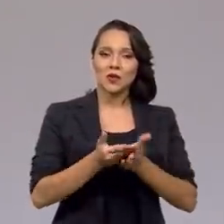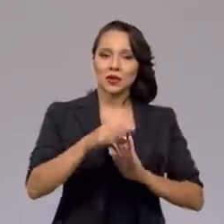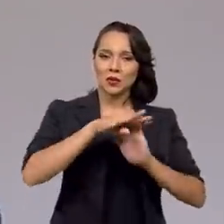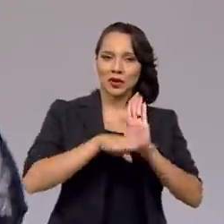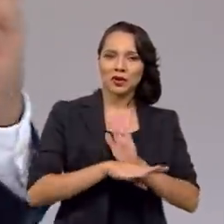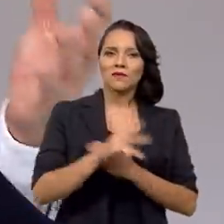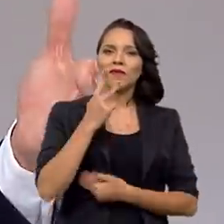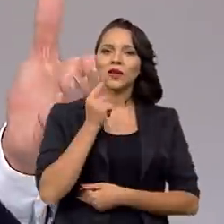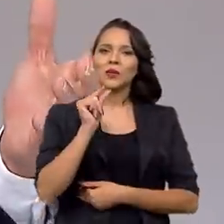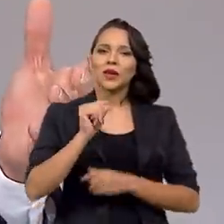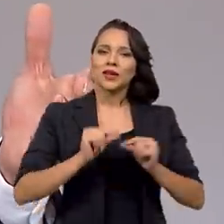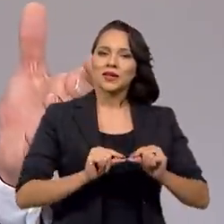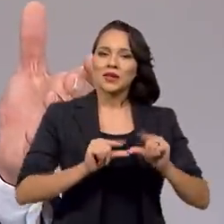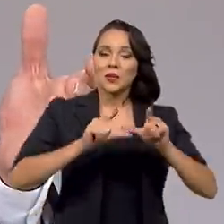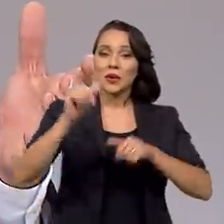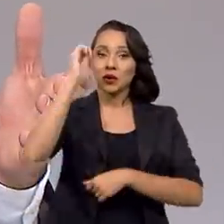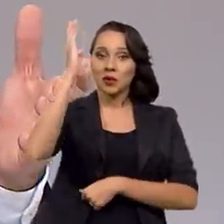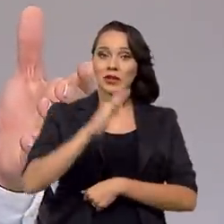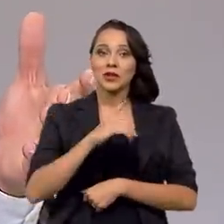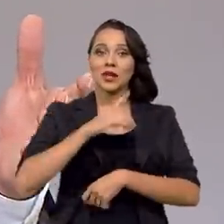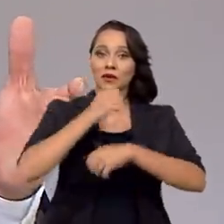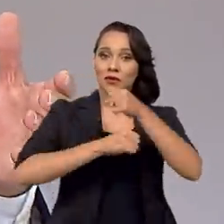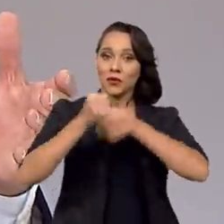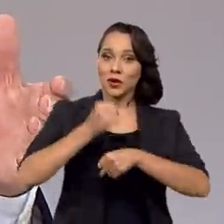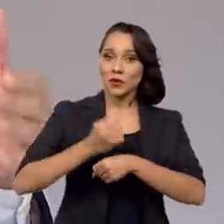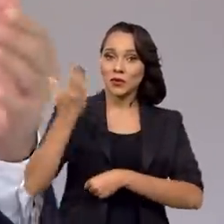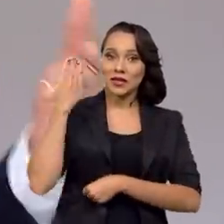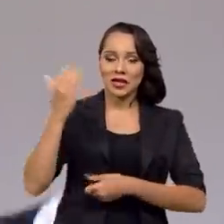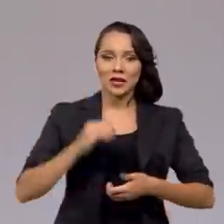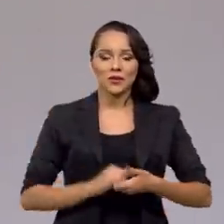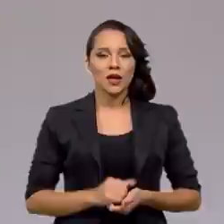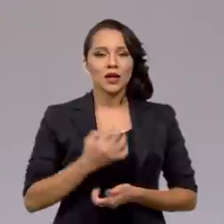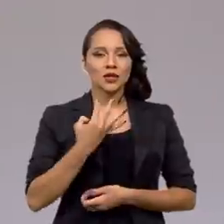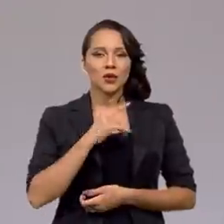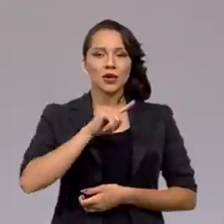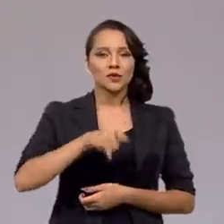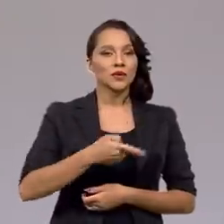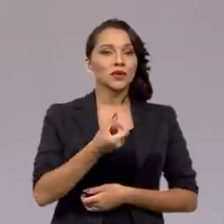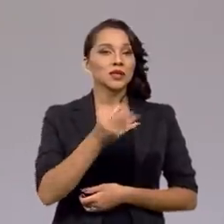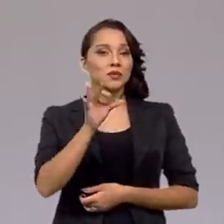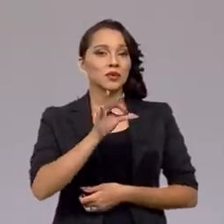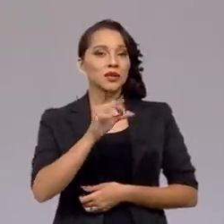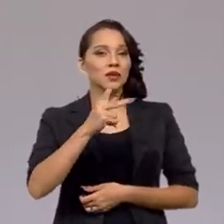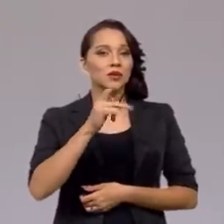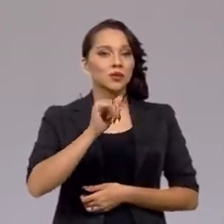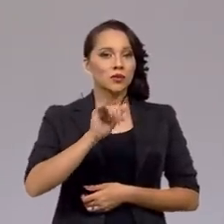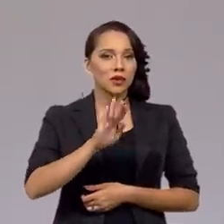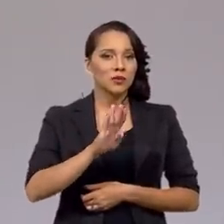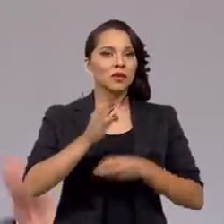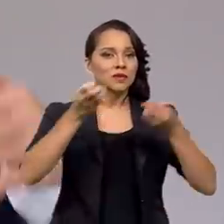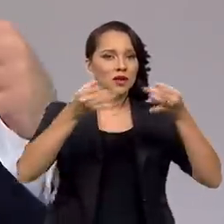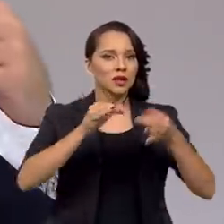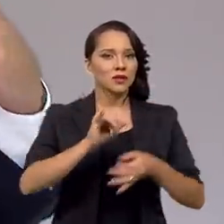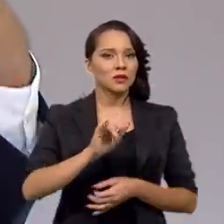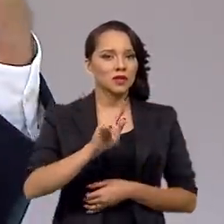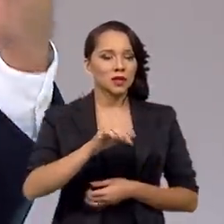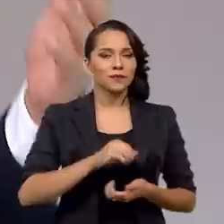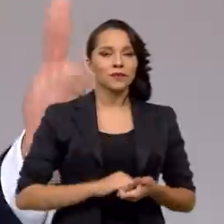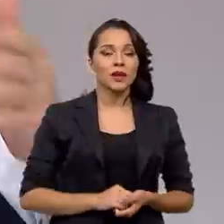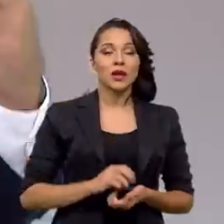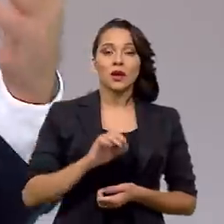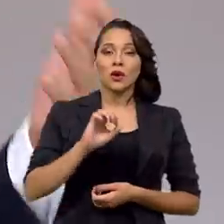falando um pouquinho desse crescimento que o Brasil teve no ano passado, de 4,6% do PIB, segundo o IBGE, 8